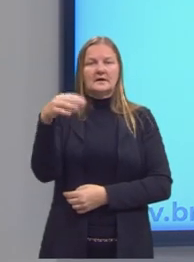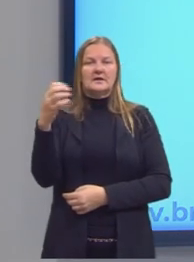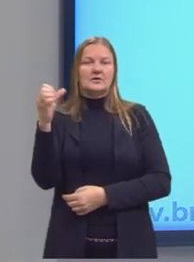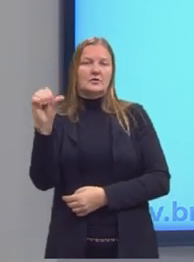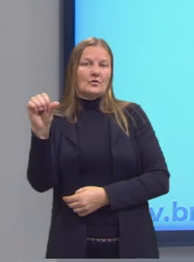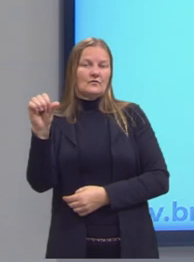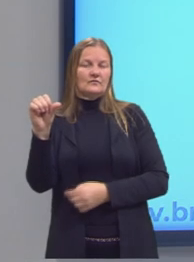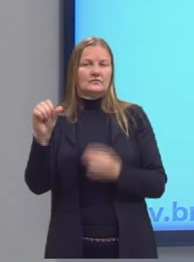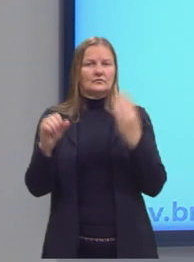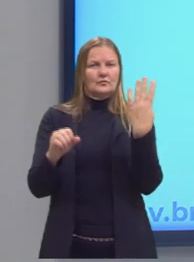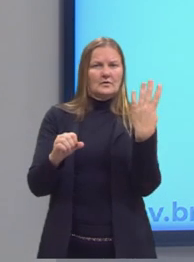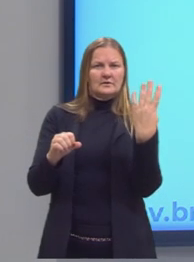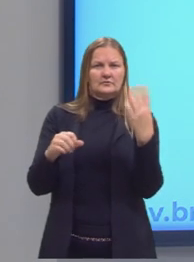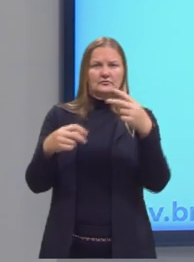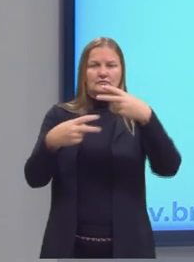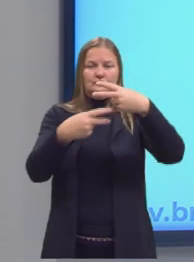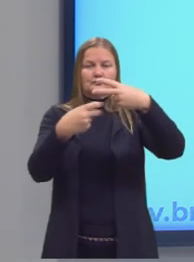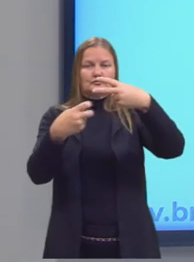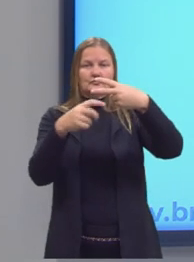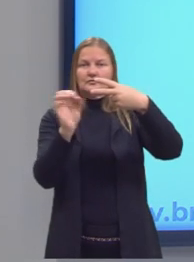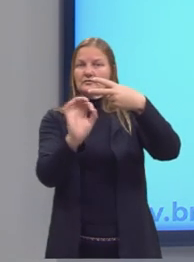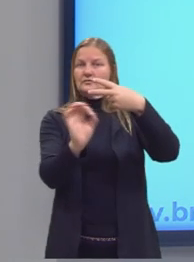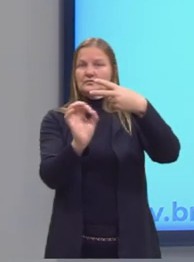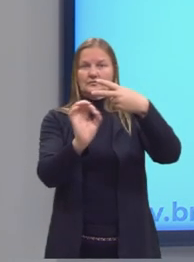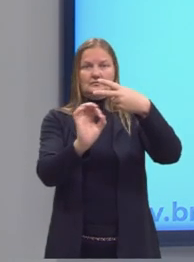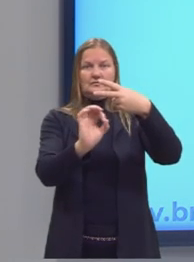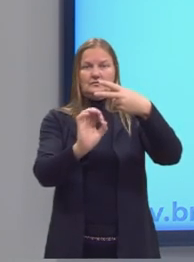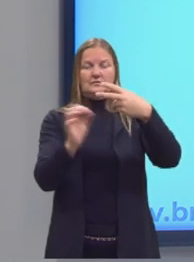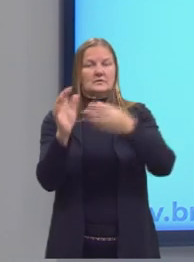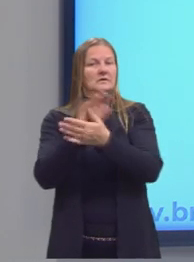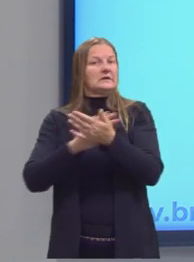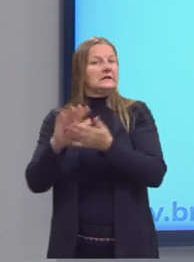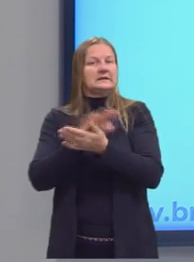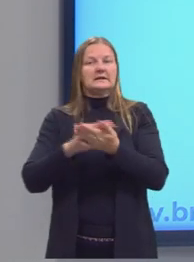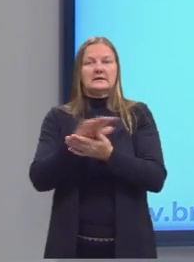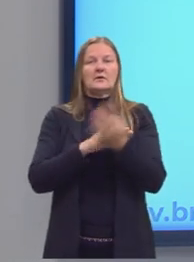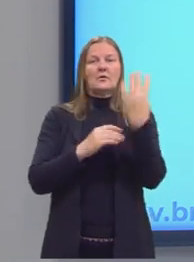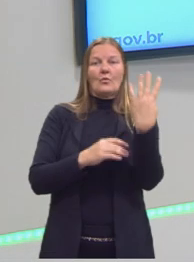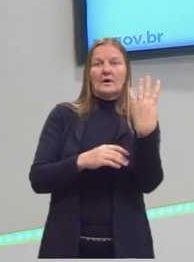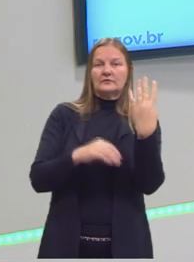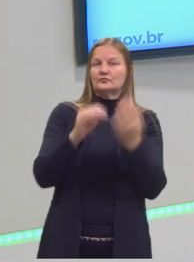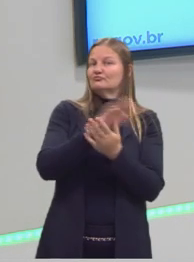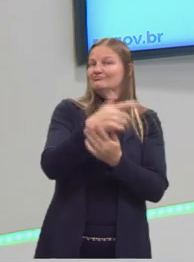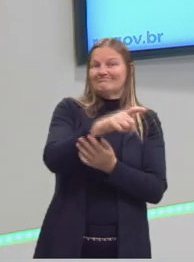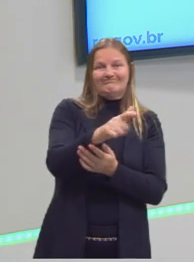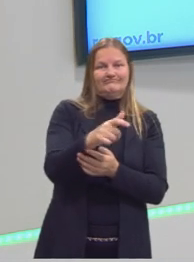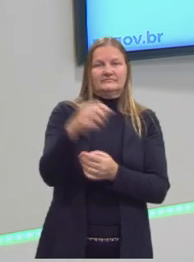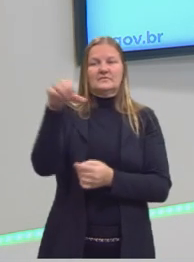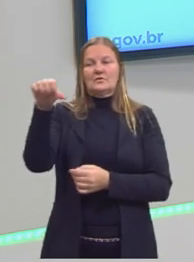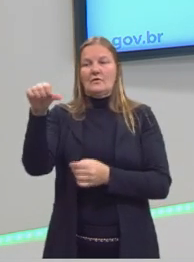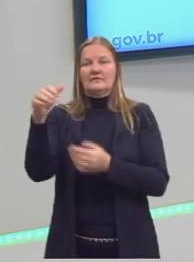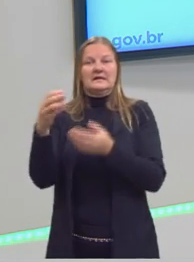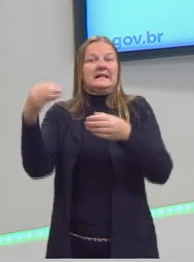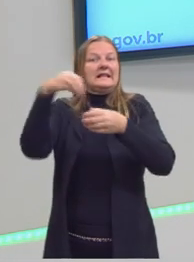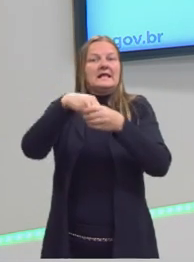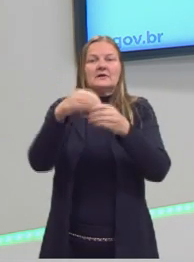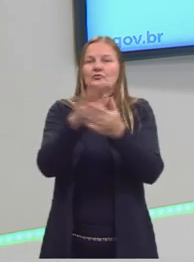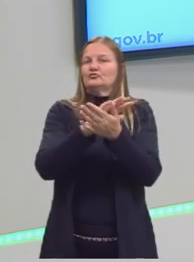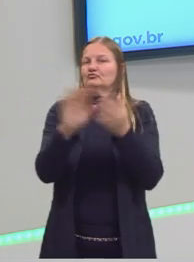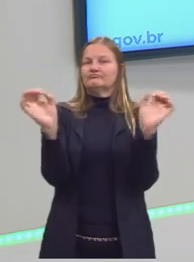aquele tracinho da igualdade em nenhum dos sinais, porque aqui nem o 4, nem o 9 estão